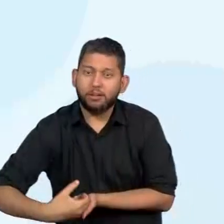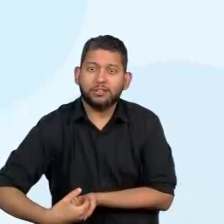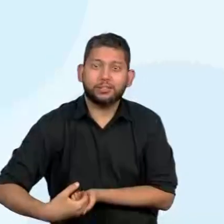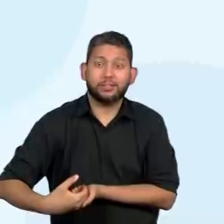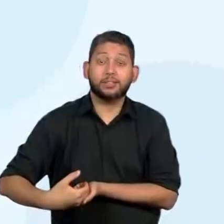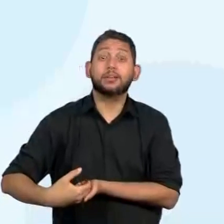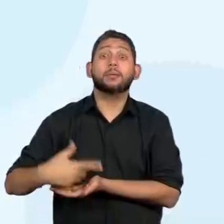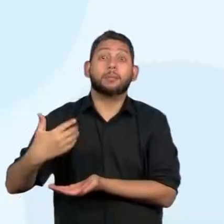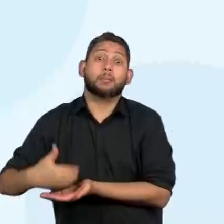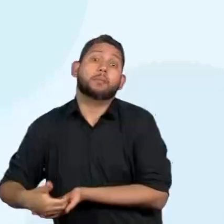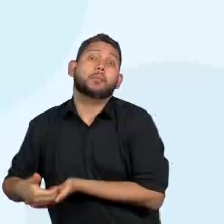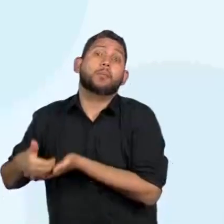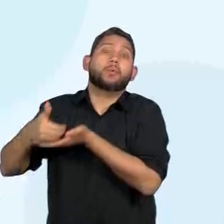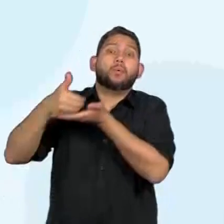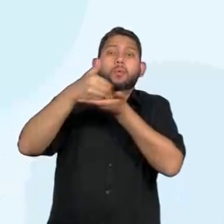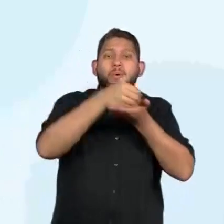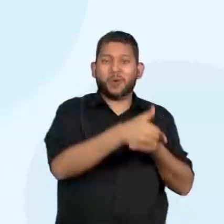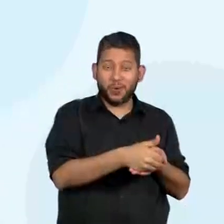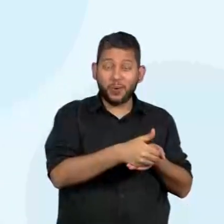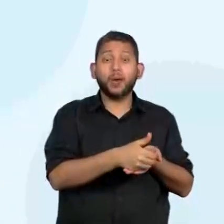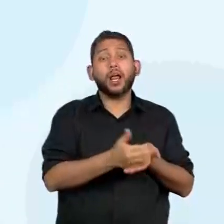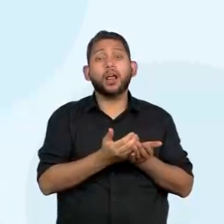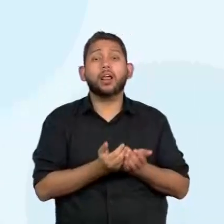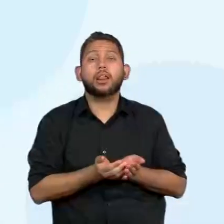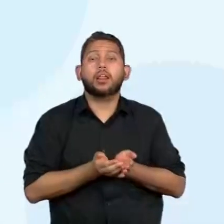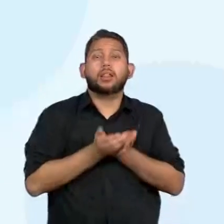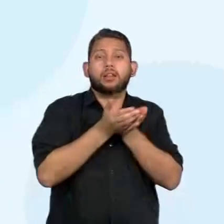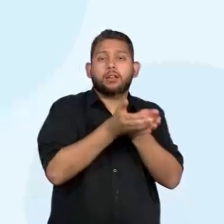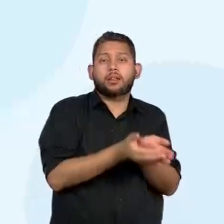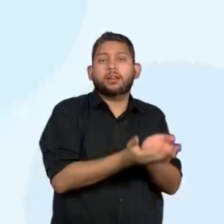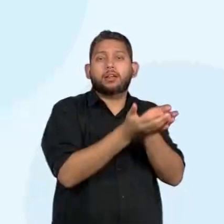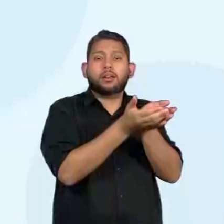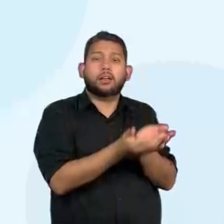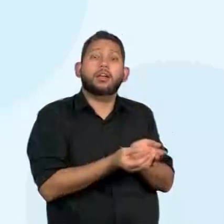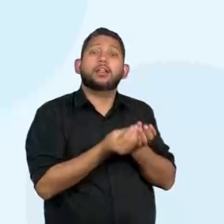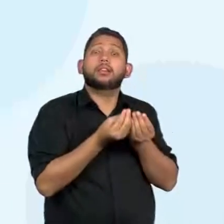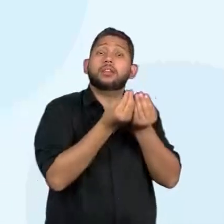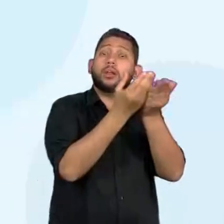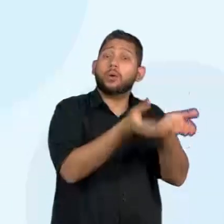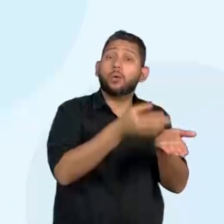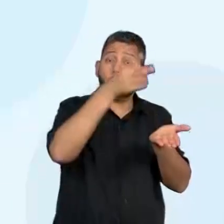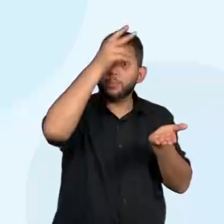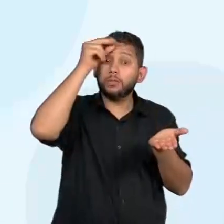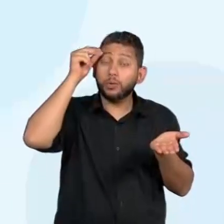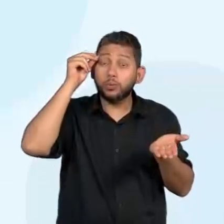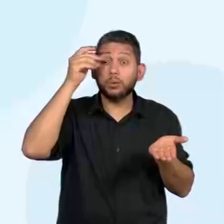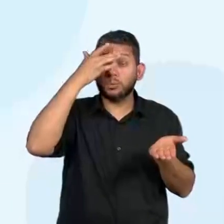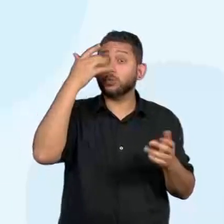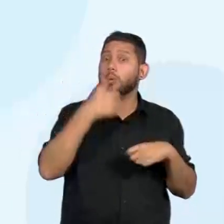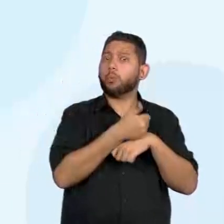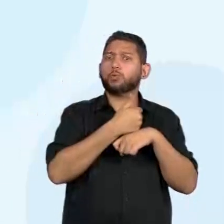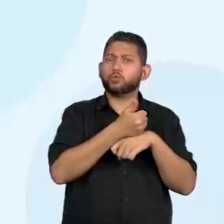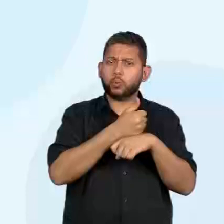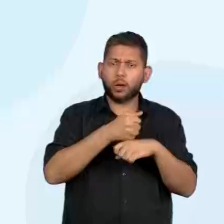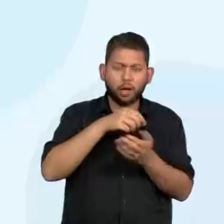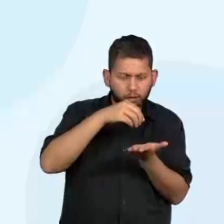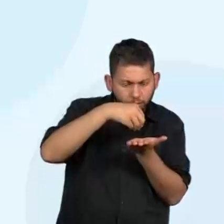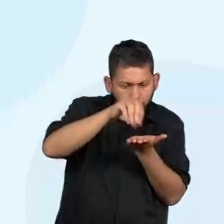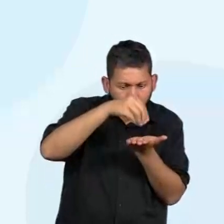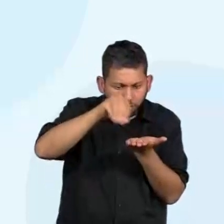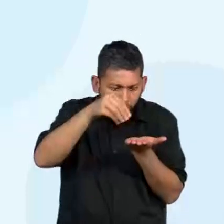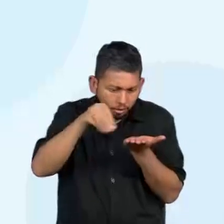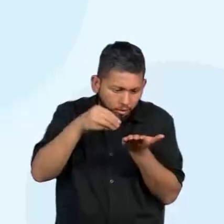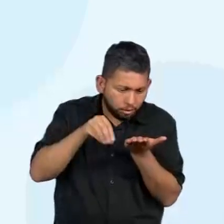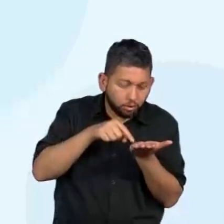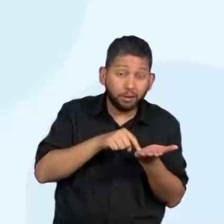levaram o tesouro para a prefeitura local, para ser avaliado por arqueólogos. Os especialistas viram que se